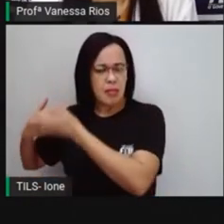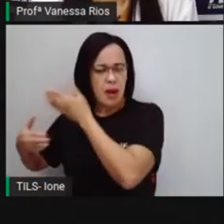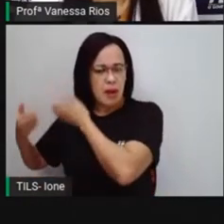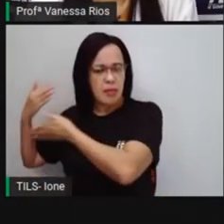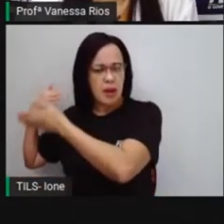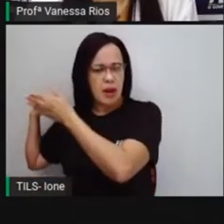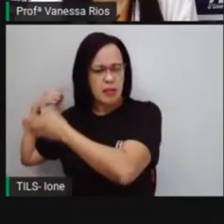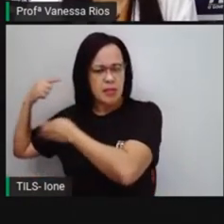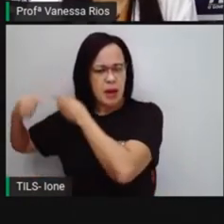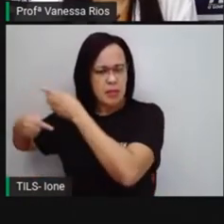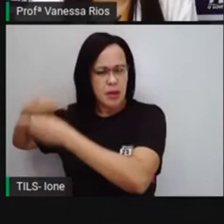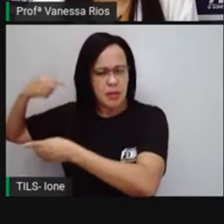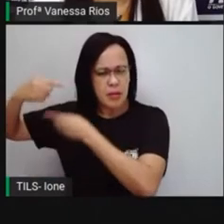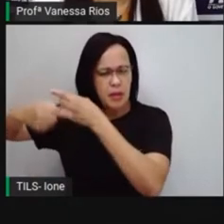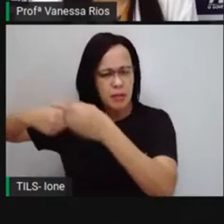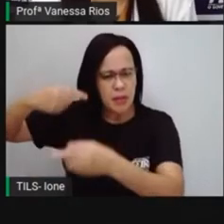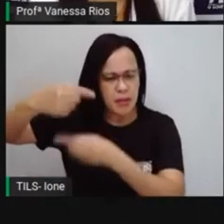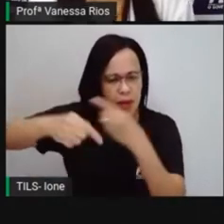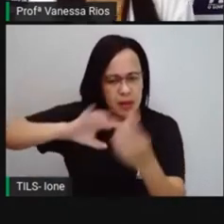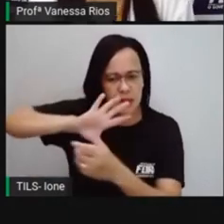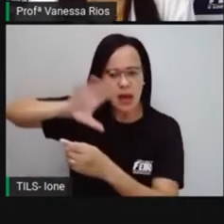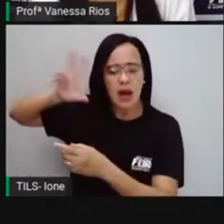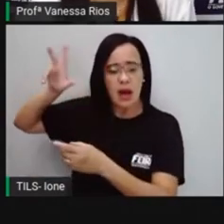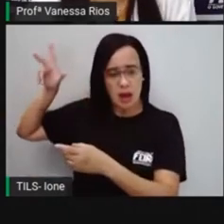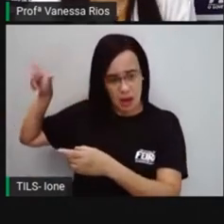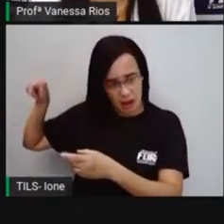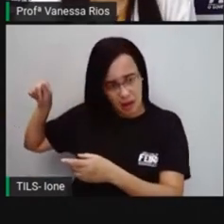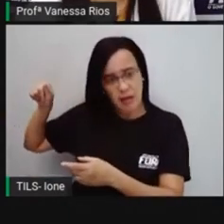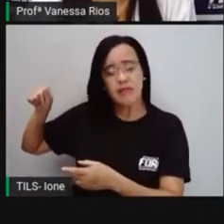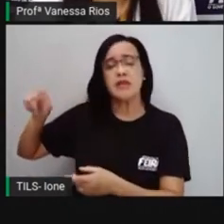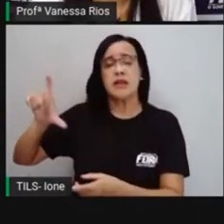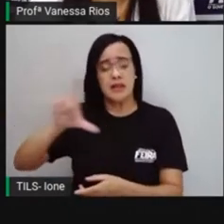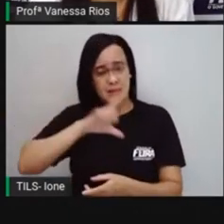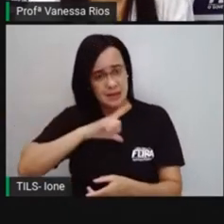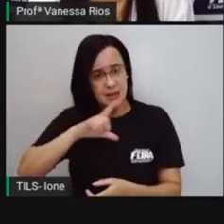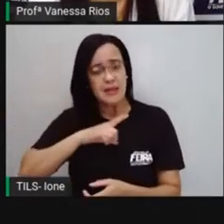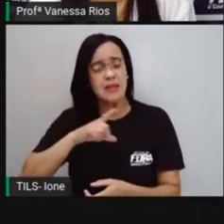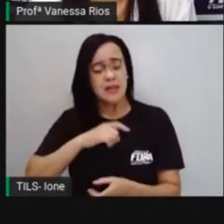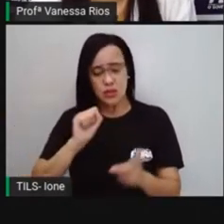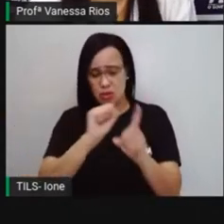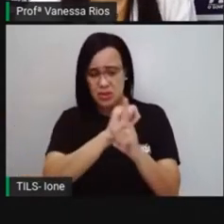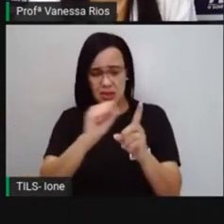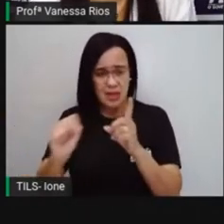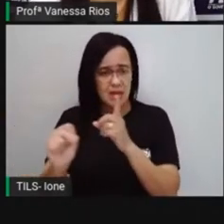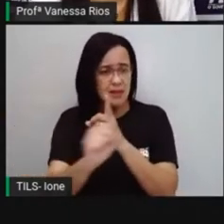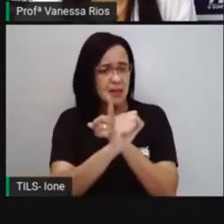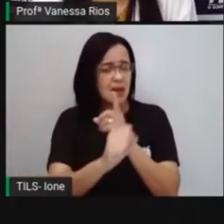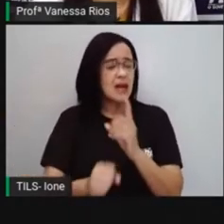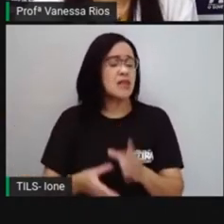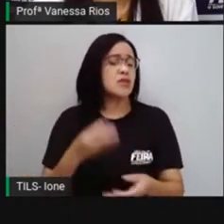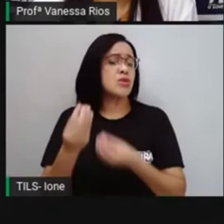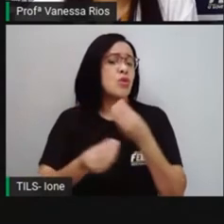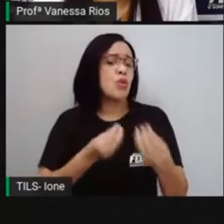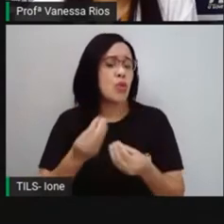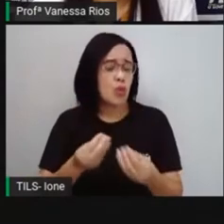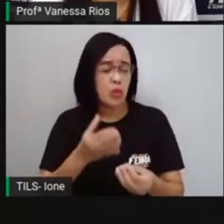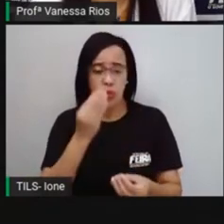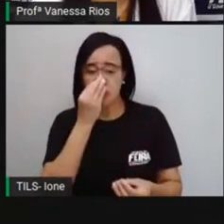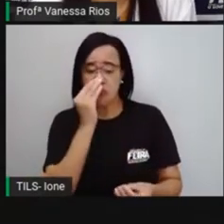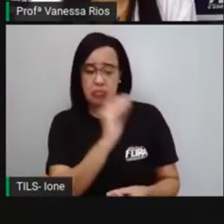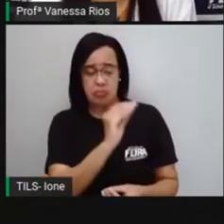passam por diversas situações sociais onde são excluídos, onde sofrem aí discriminação